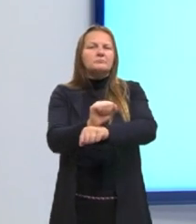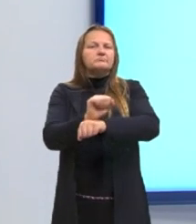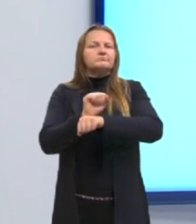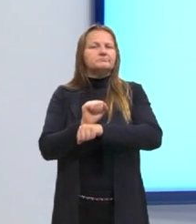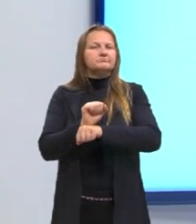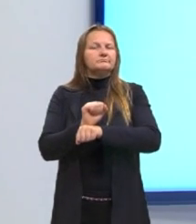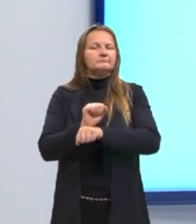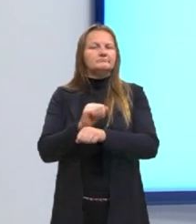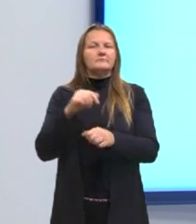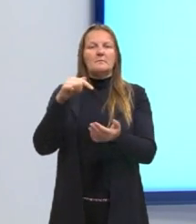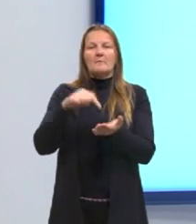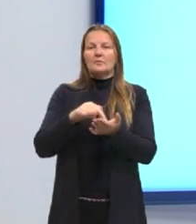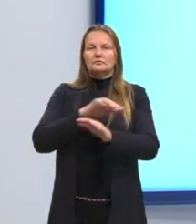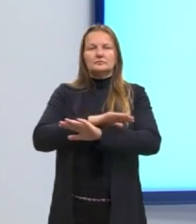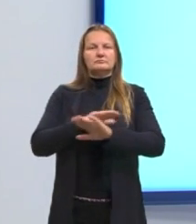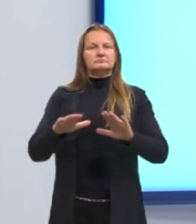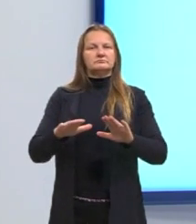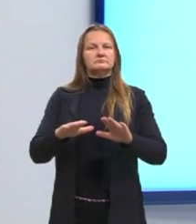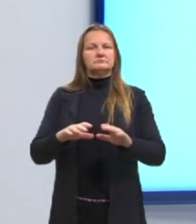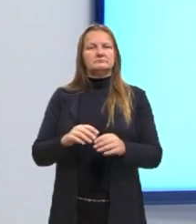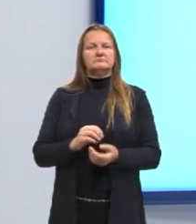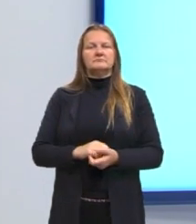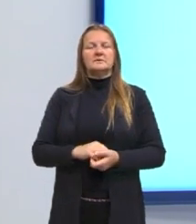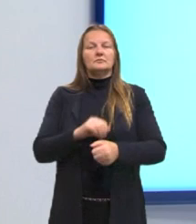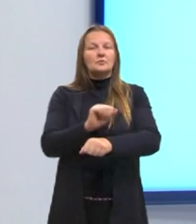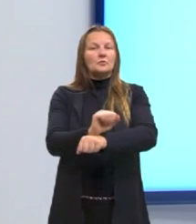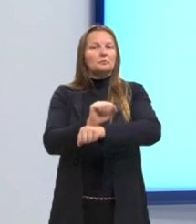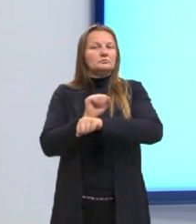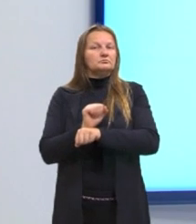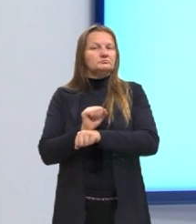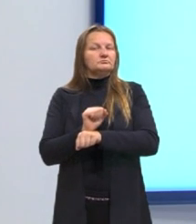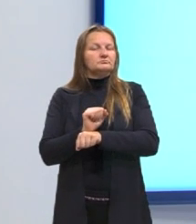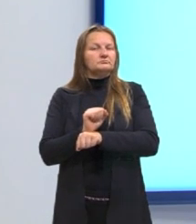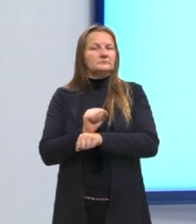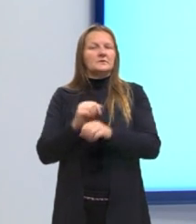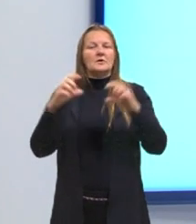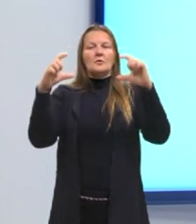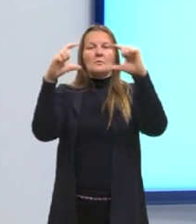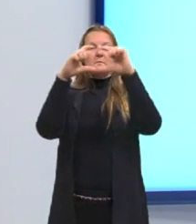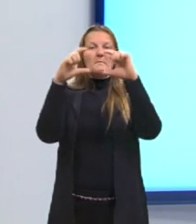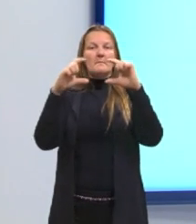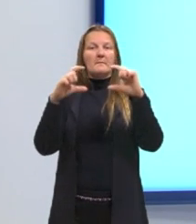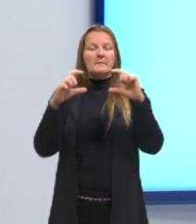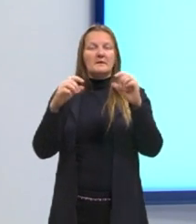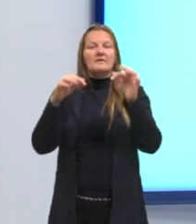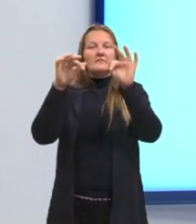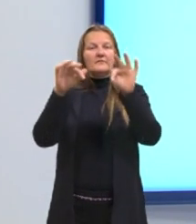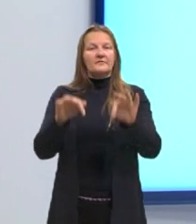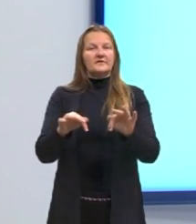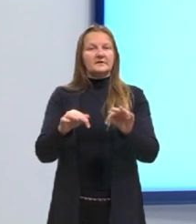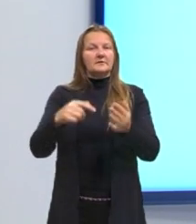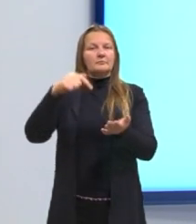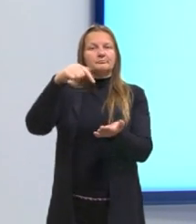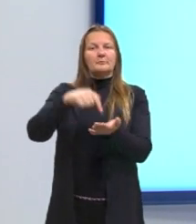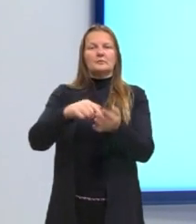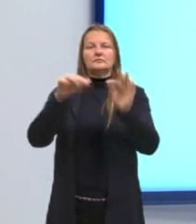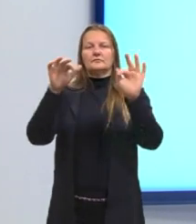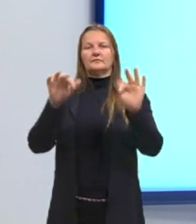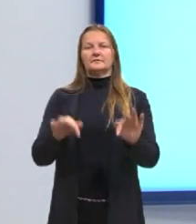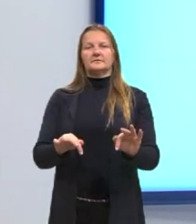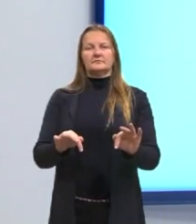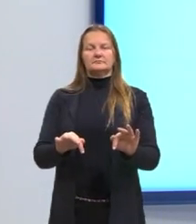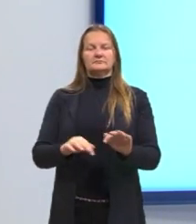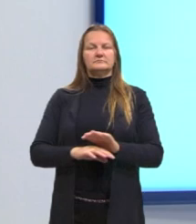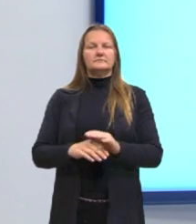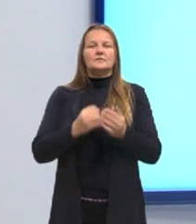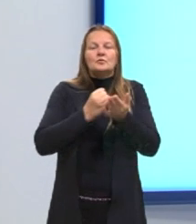é estabelecer essa pausa de longa duração que serve para encerrar período ou parágrafo. Então, tu está lá escrevendo a tua